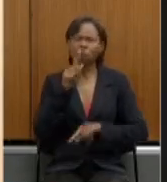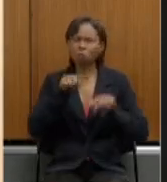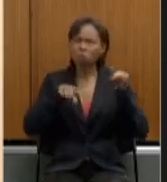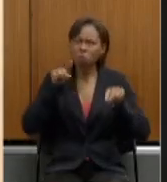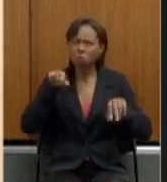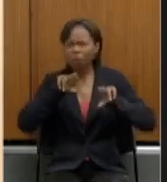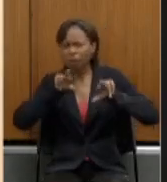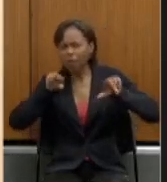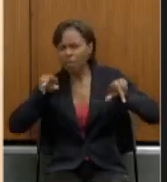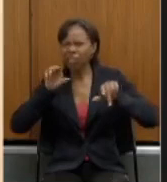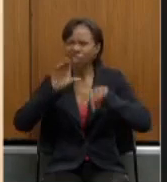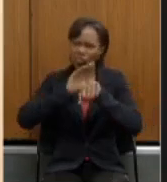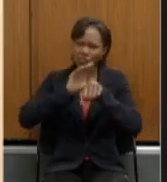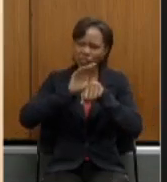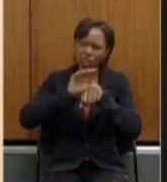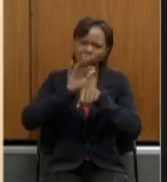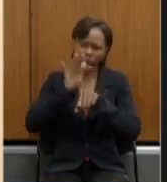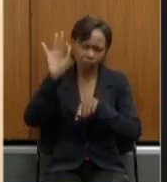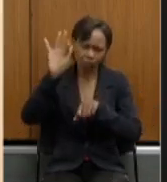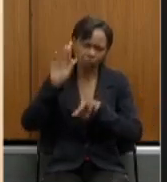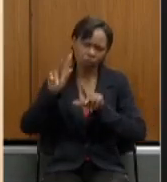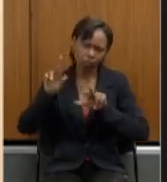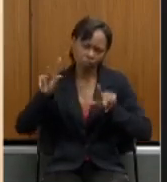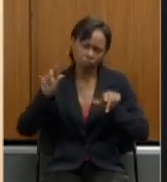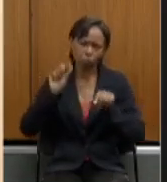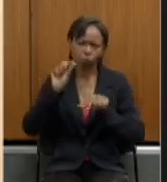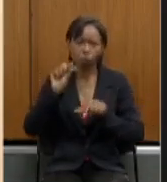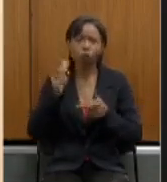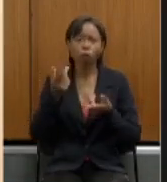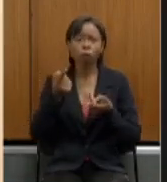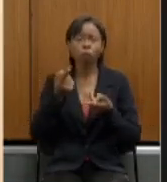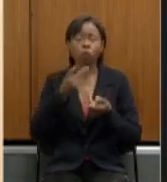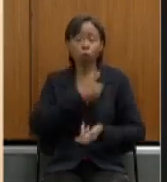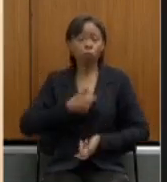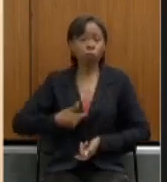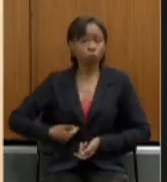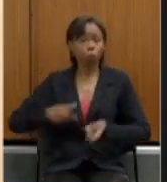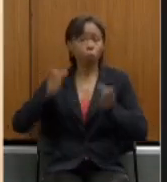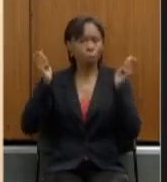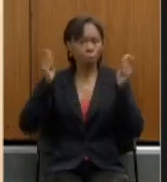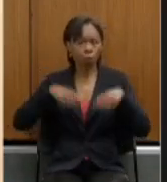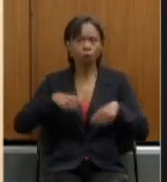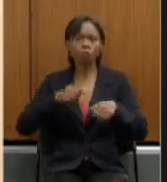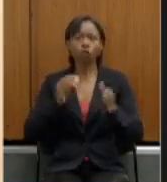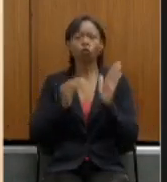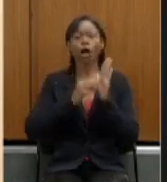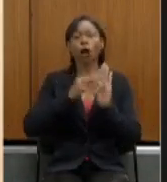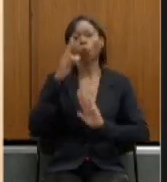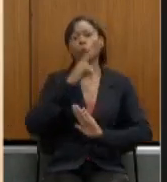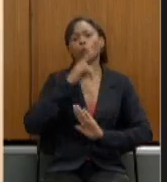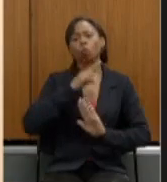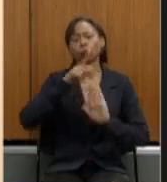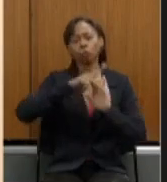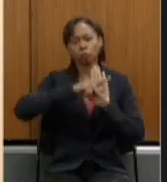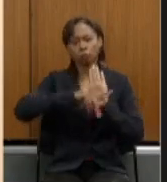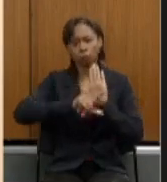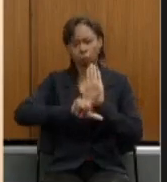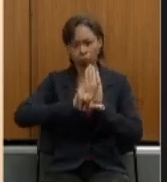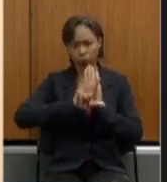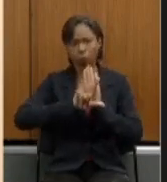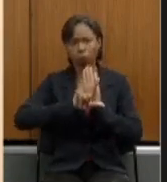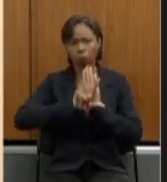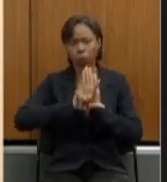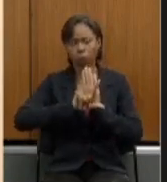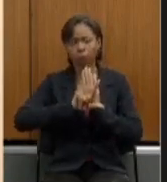da Constituição Federal ela estabelece que o governador pode solicitar urgência nos seus projetos de lei e